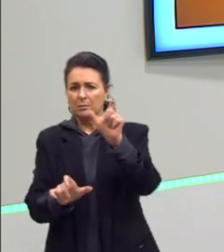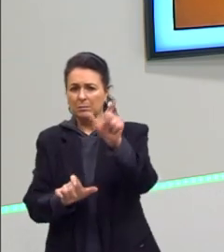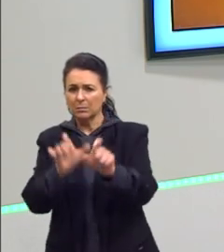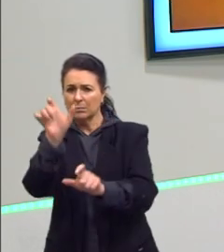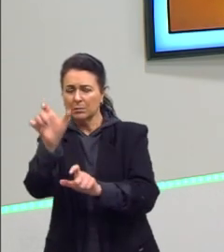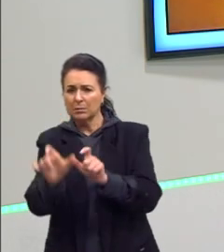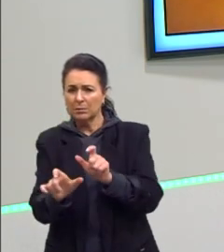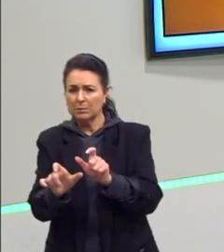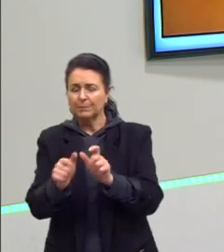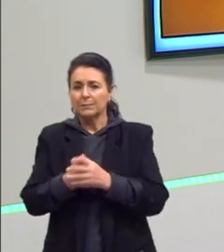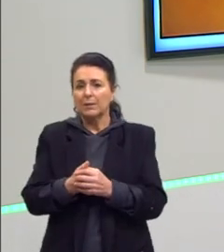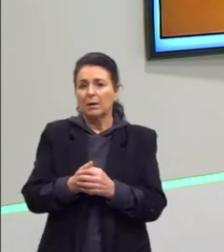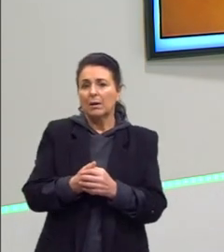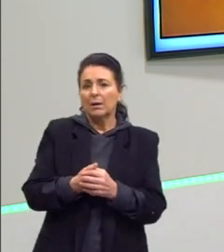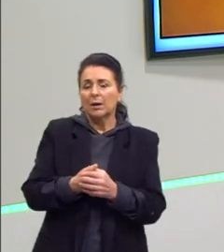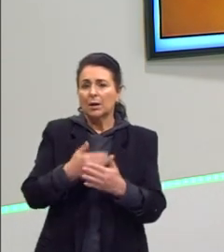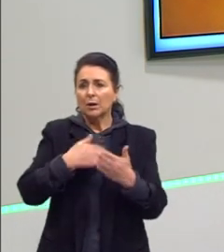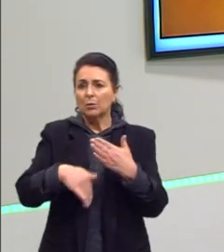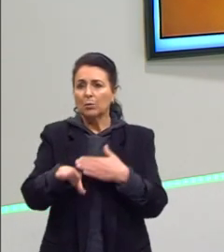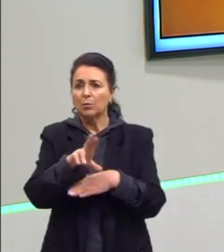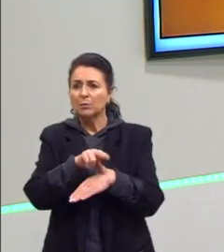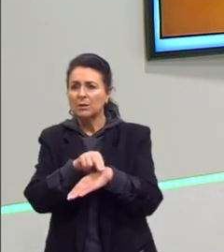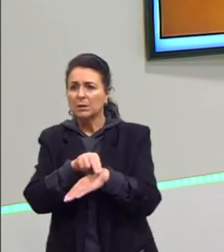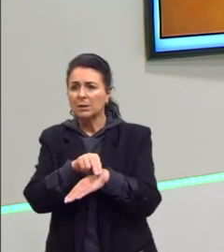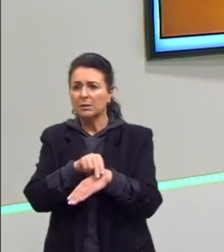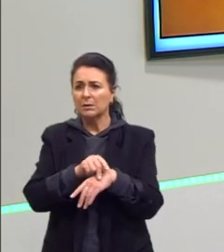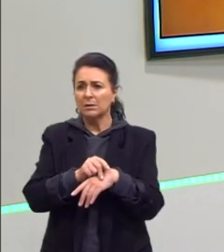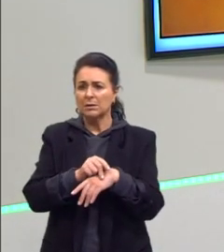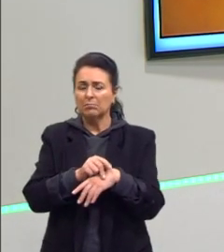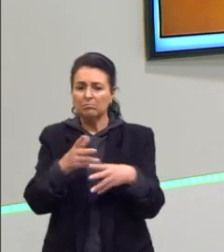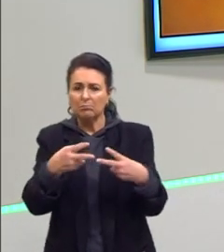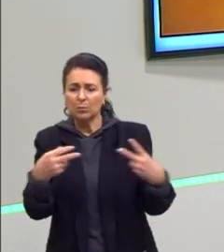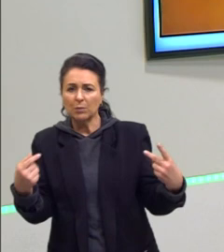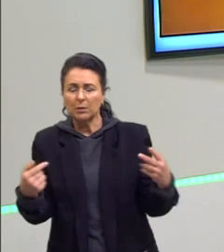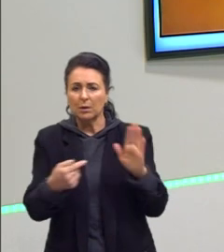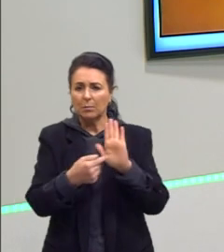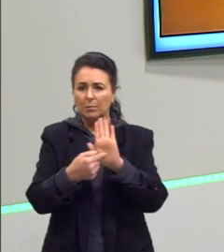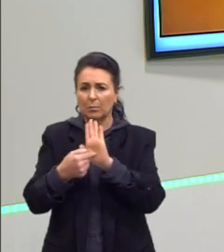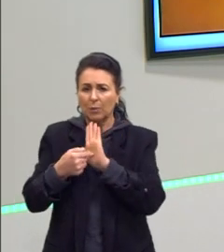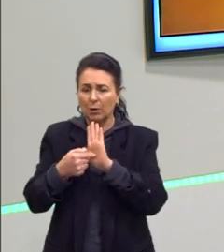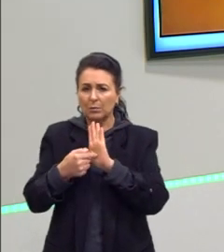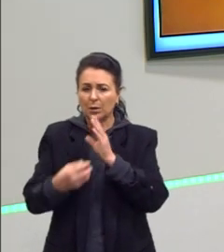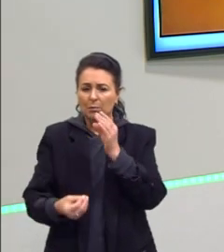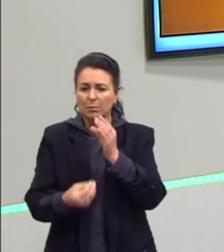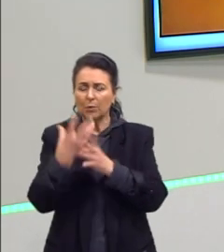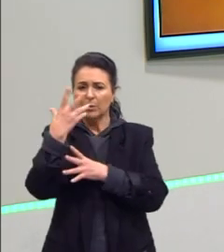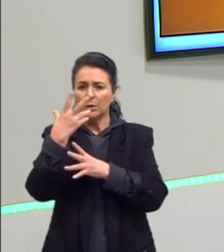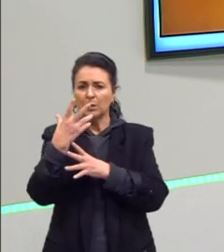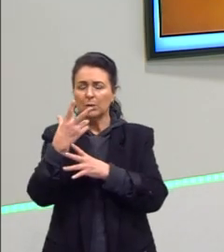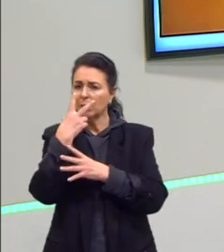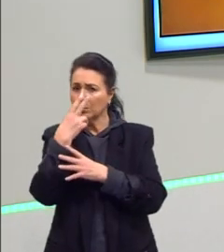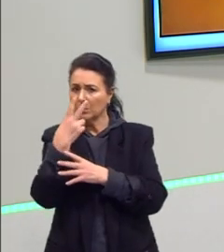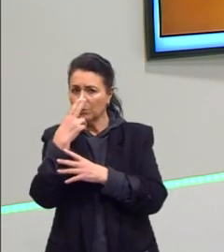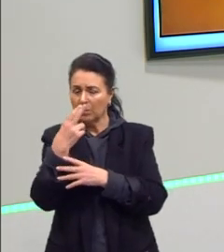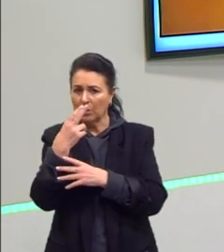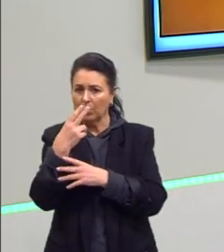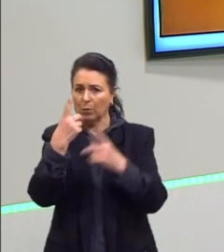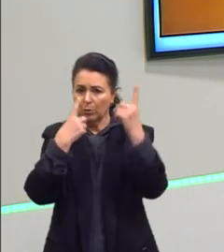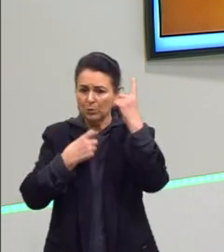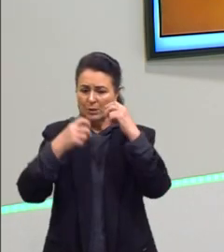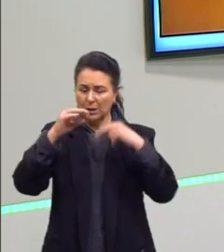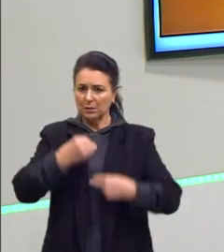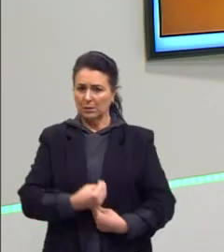E todos esses fatos, eles apontam para uma origem comum dos seres vivos atuais,